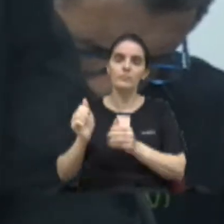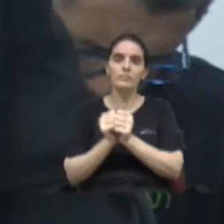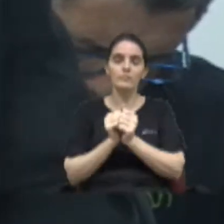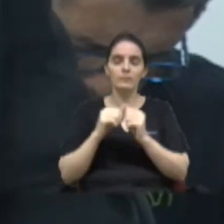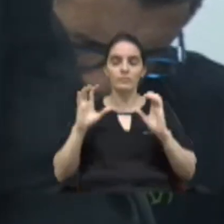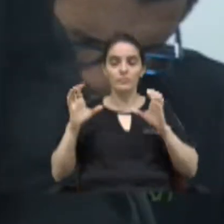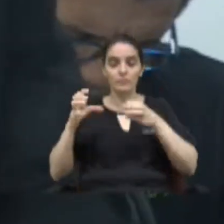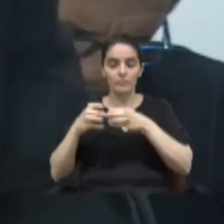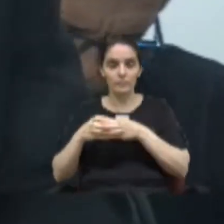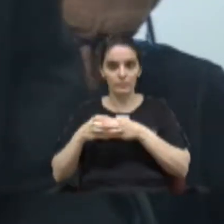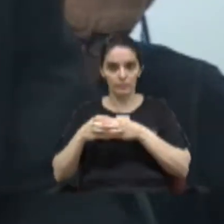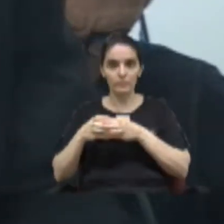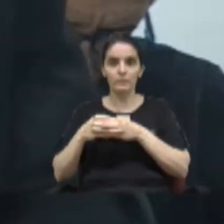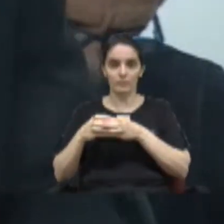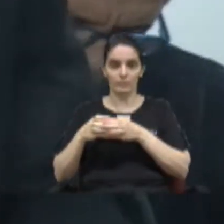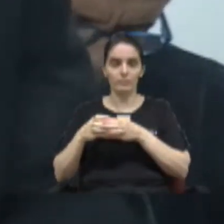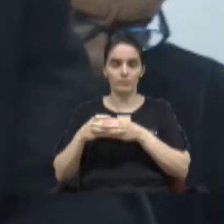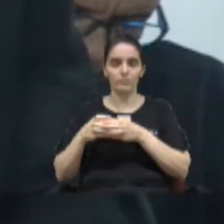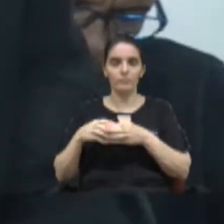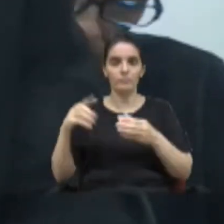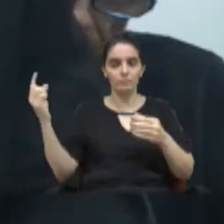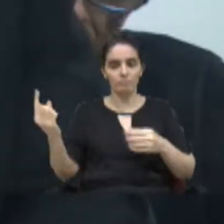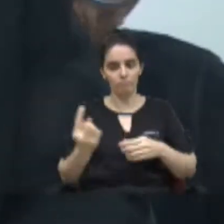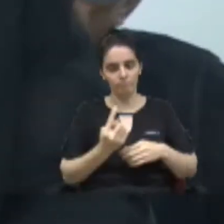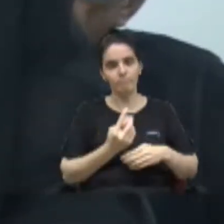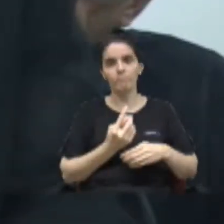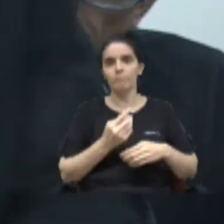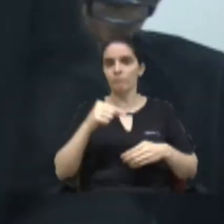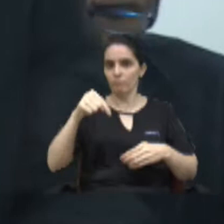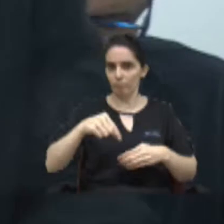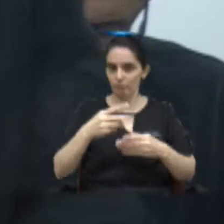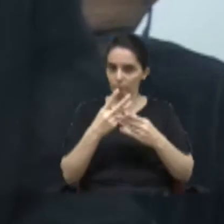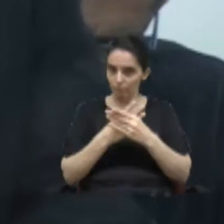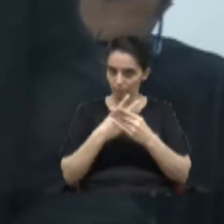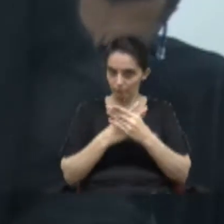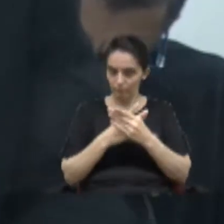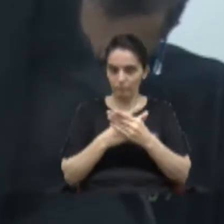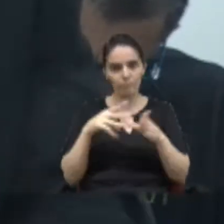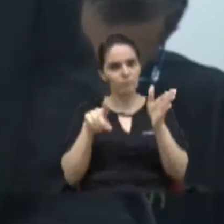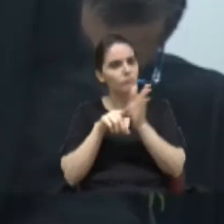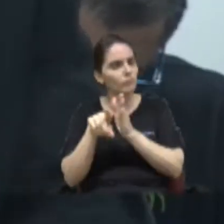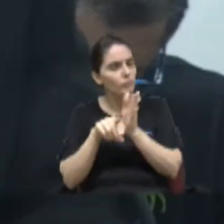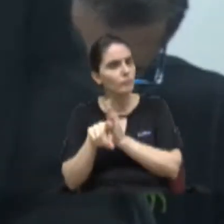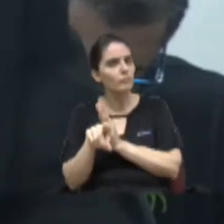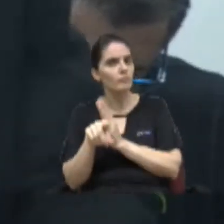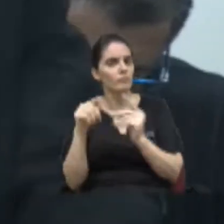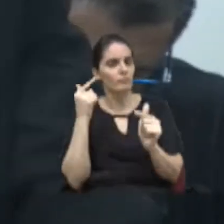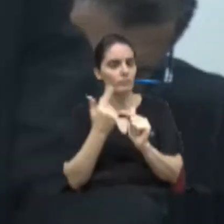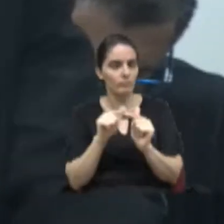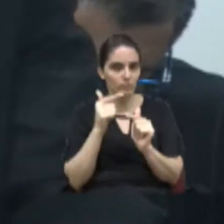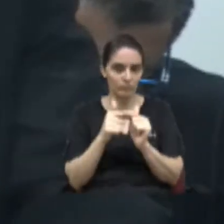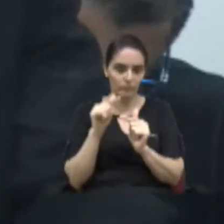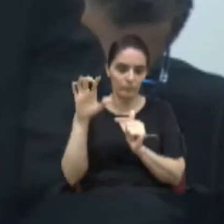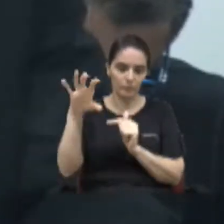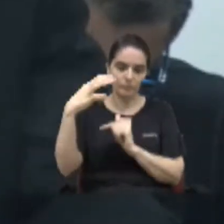comunidade daquela região e vieram até esta casa trazer o seu questionamento, a sonho da Gastão a esta